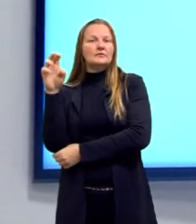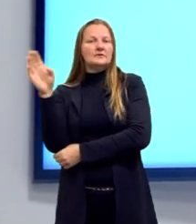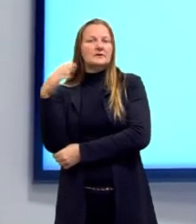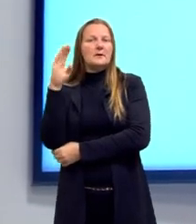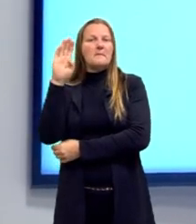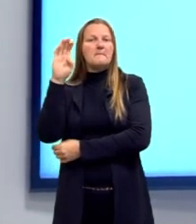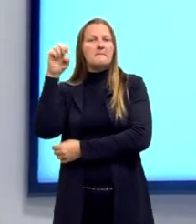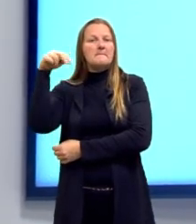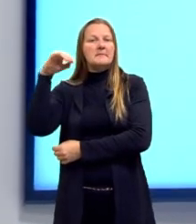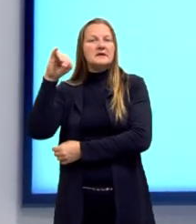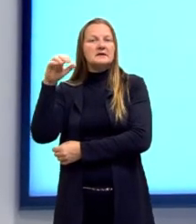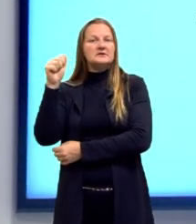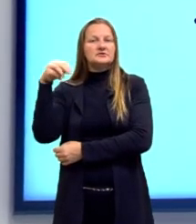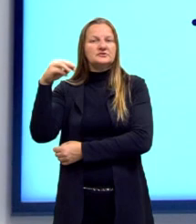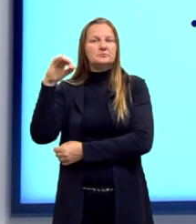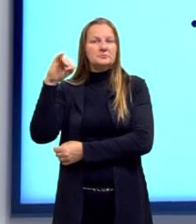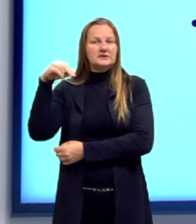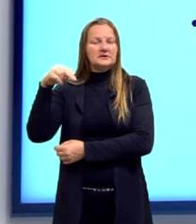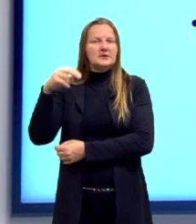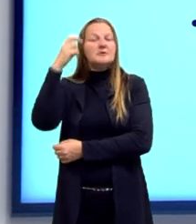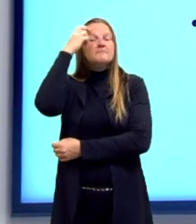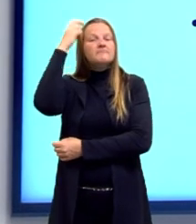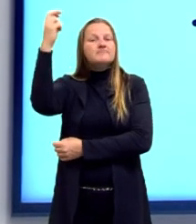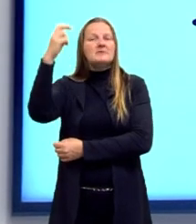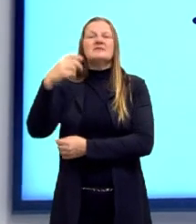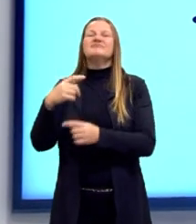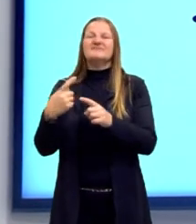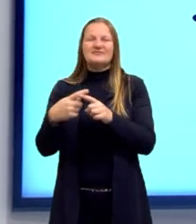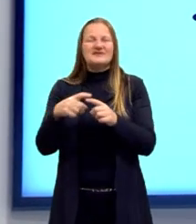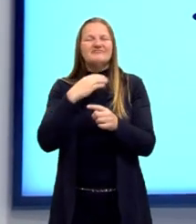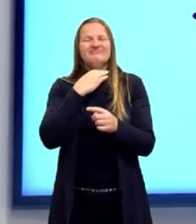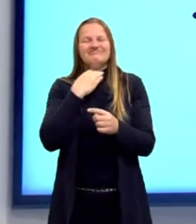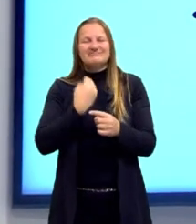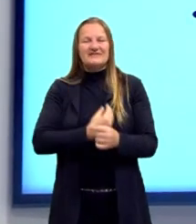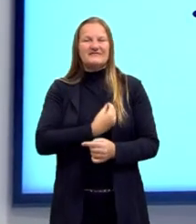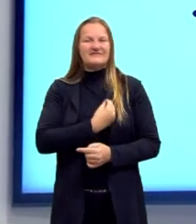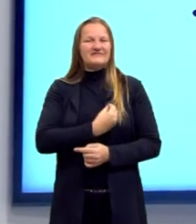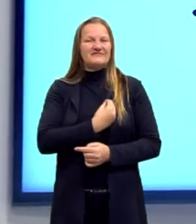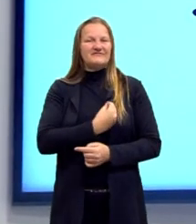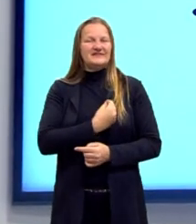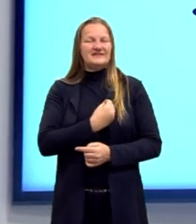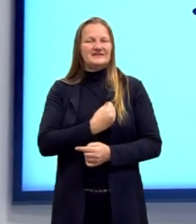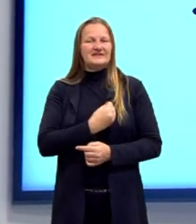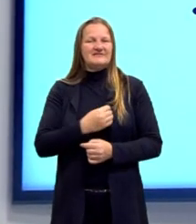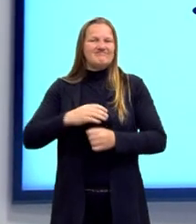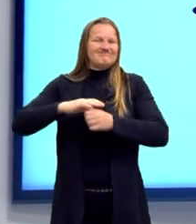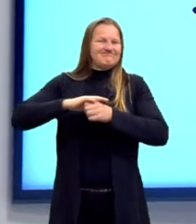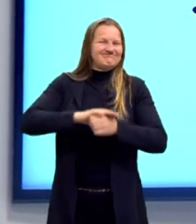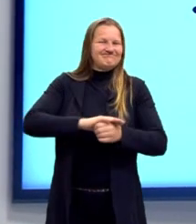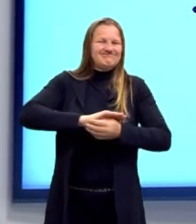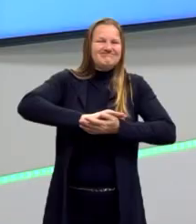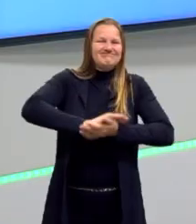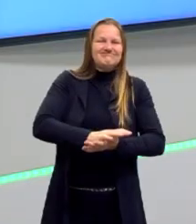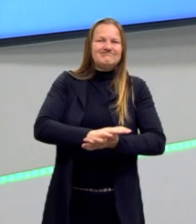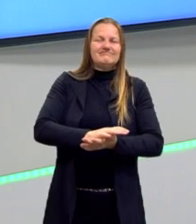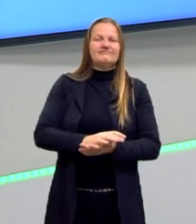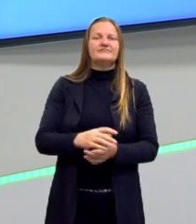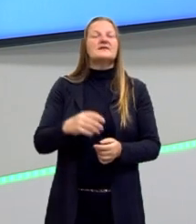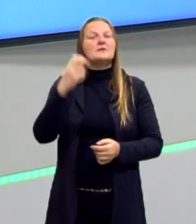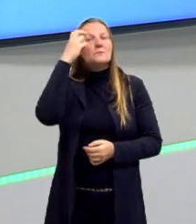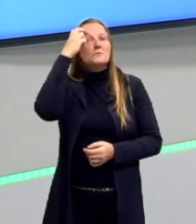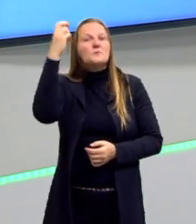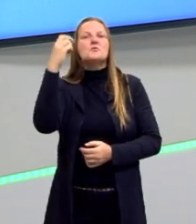importante da época, que acaba perdendo a vida também por culpa desses regimes totalitários. Mas que foi um intelectual muito